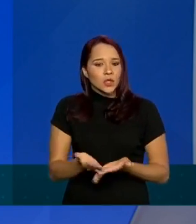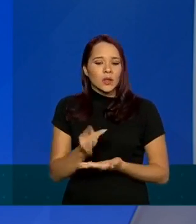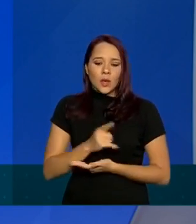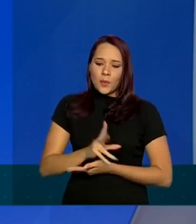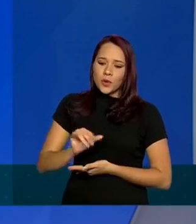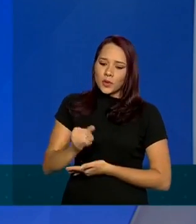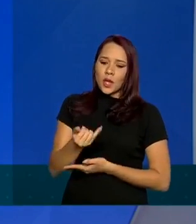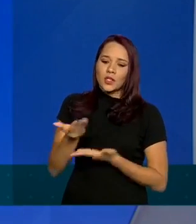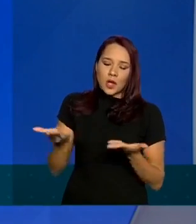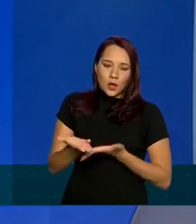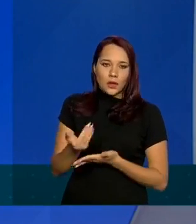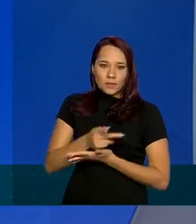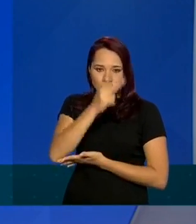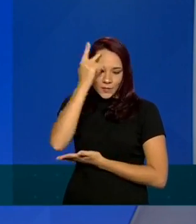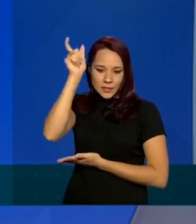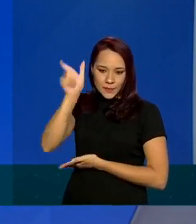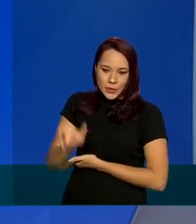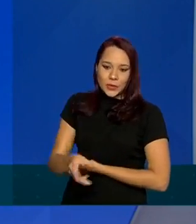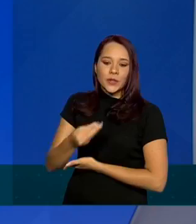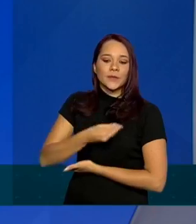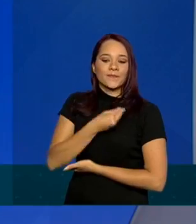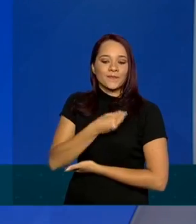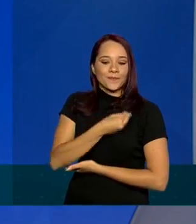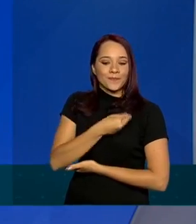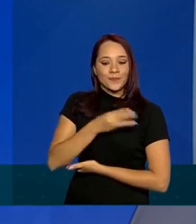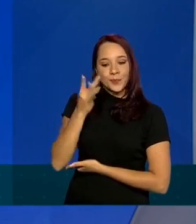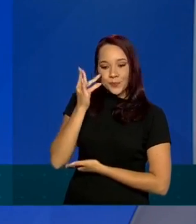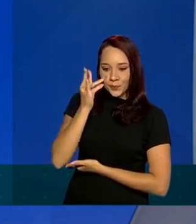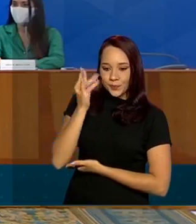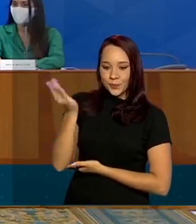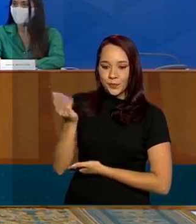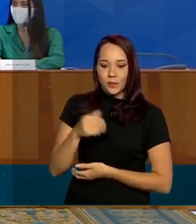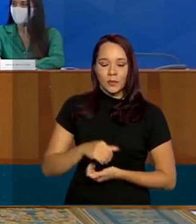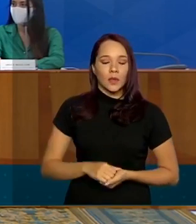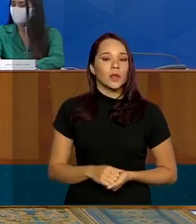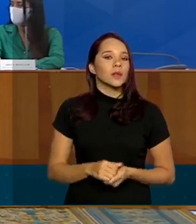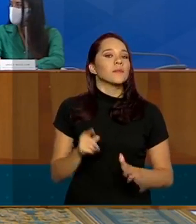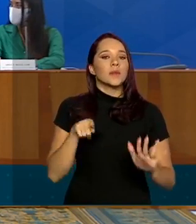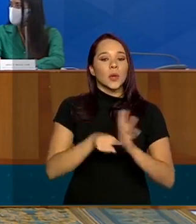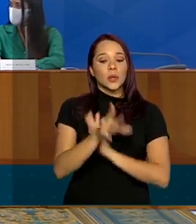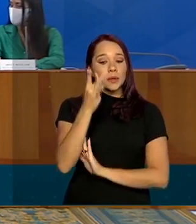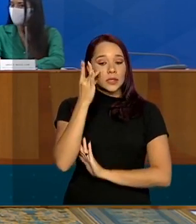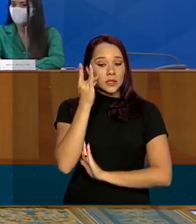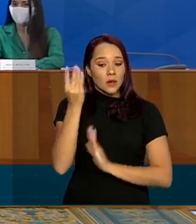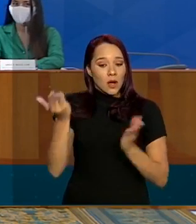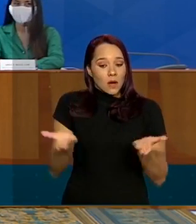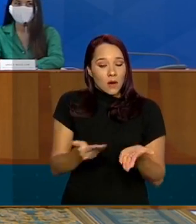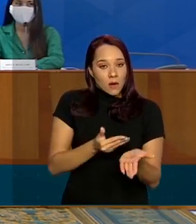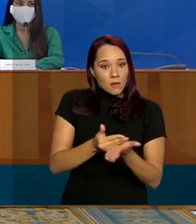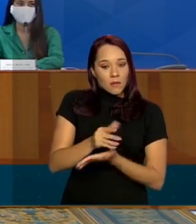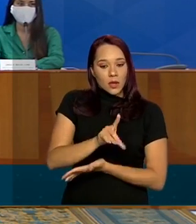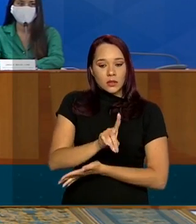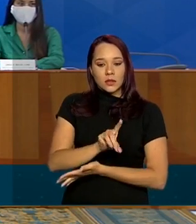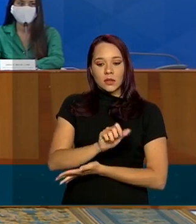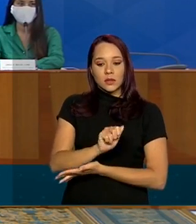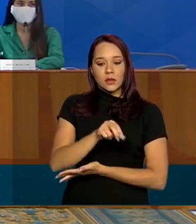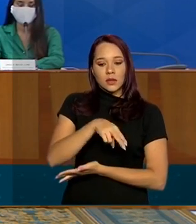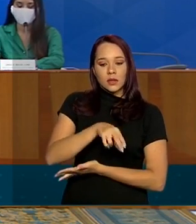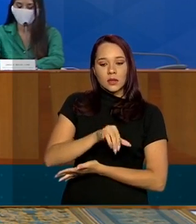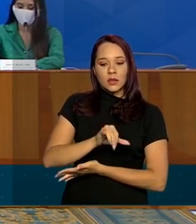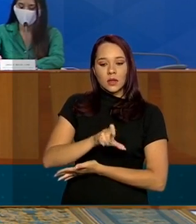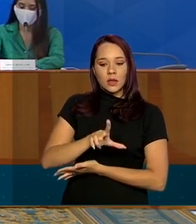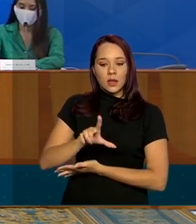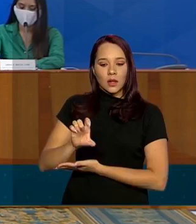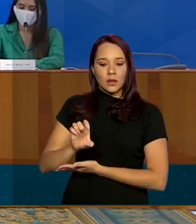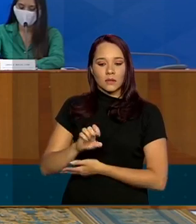vai dar oportunidade também para as pessoas que estão aqui presentes as perguntas presenciais agora começa com a Daniela Popov da TV